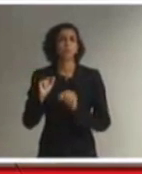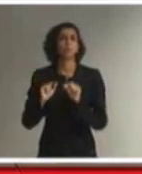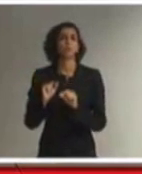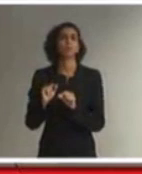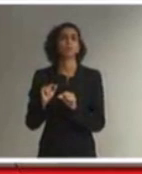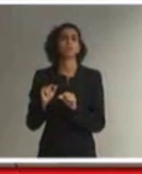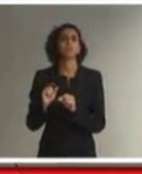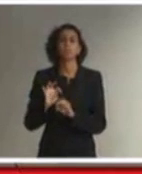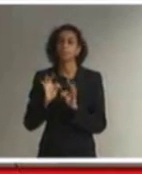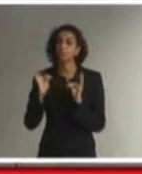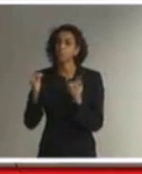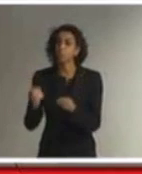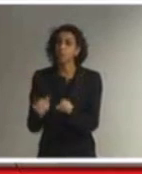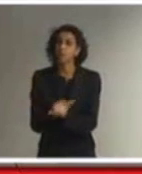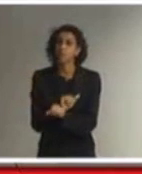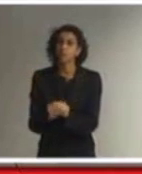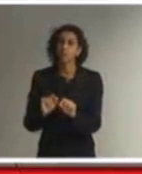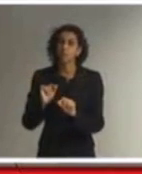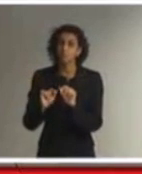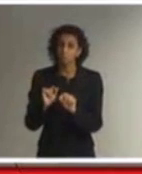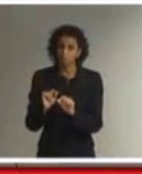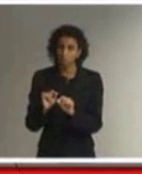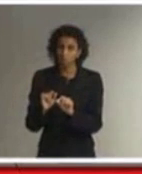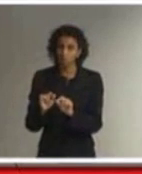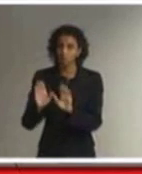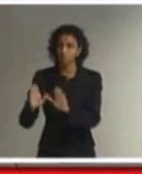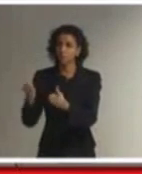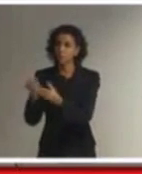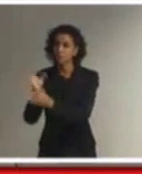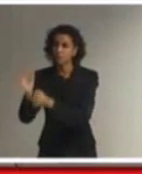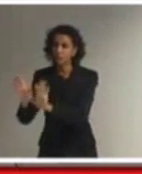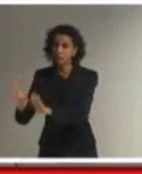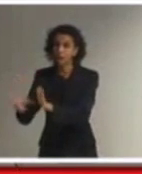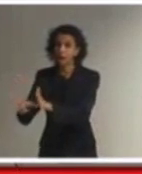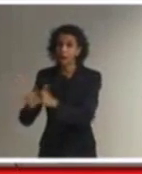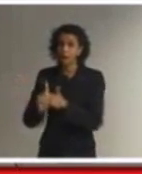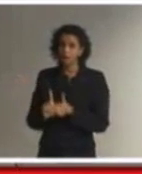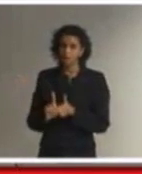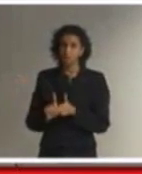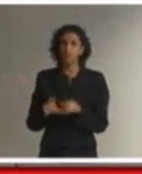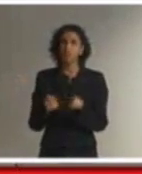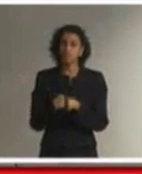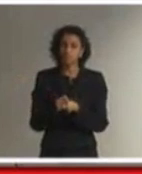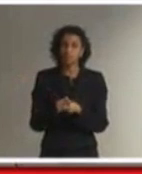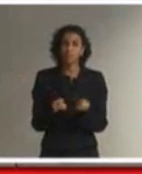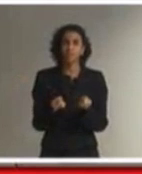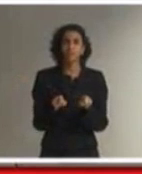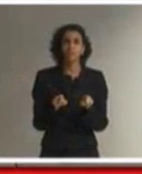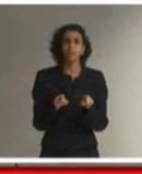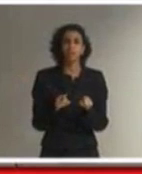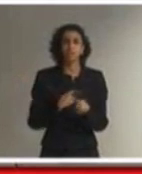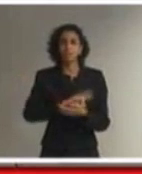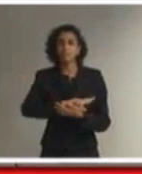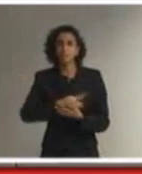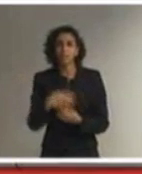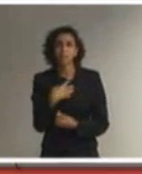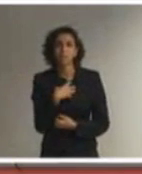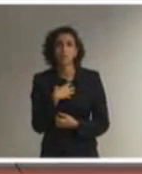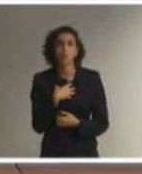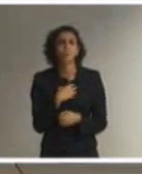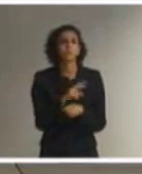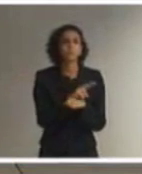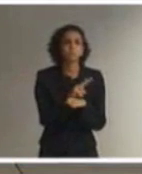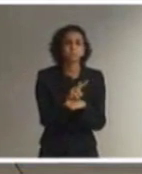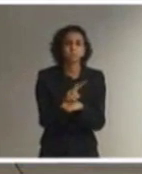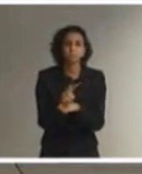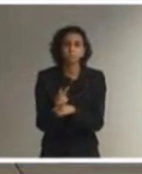essas medidas extrajudiciais a fim de que possam ser efetivadas essas adequações